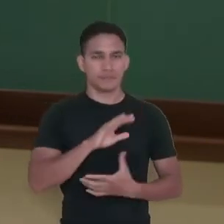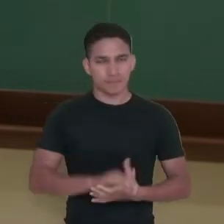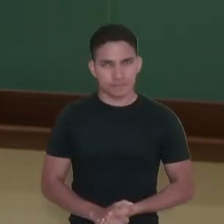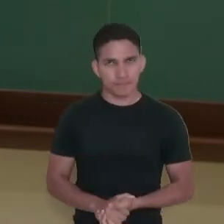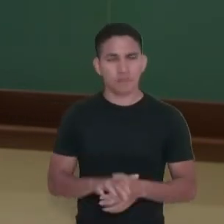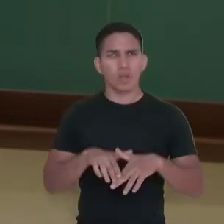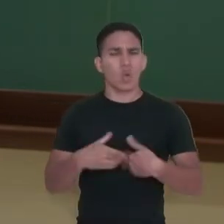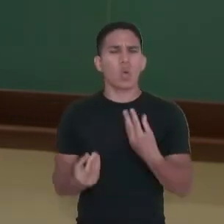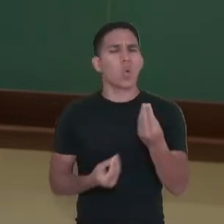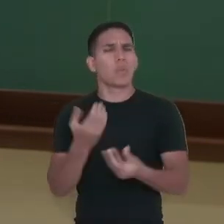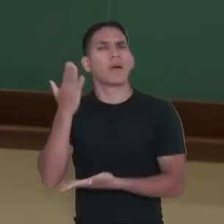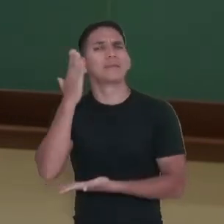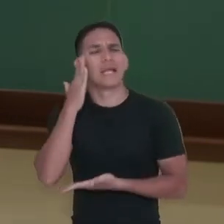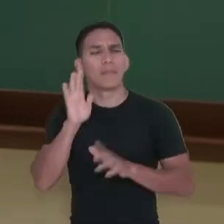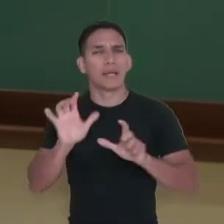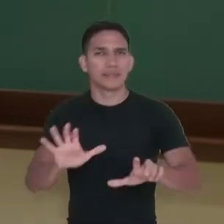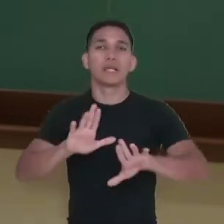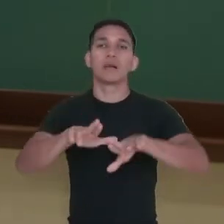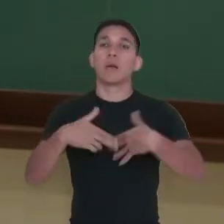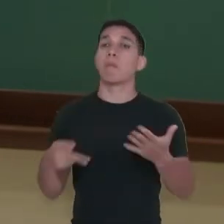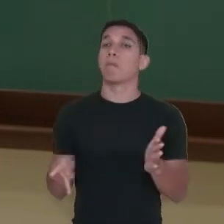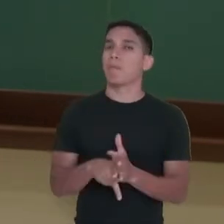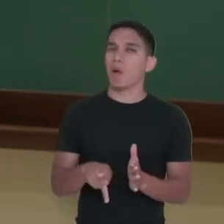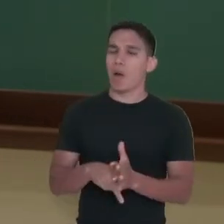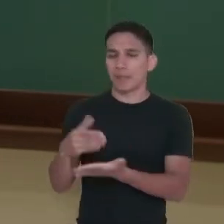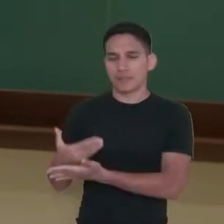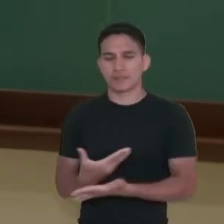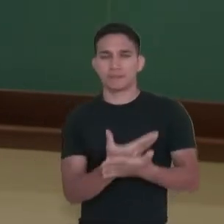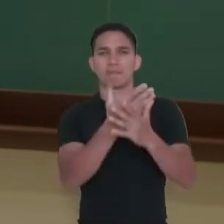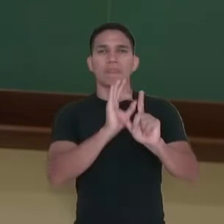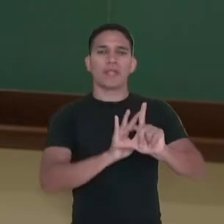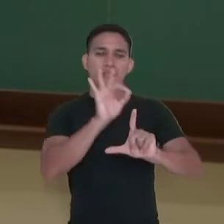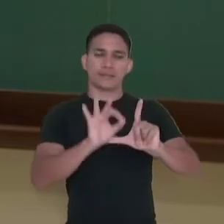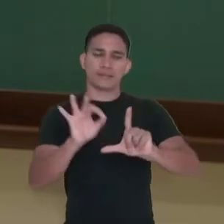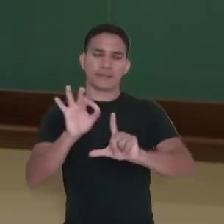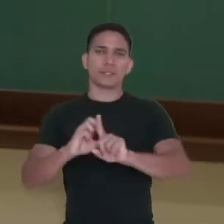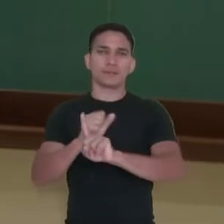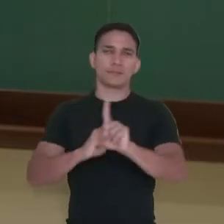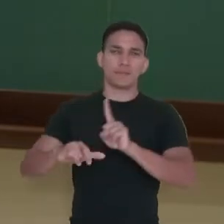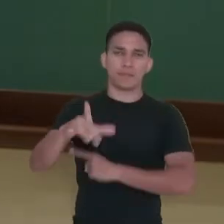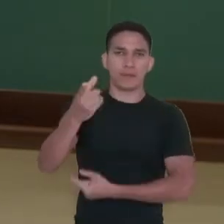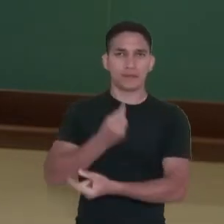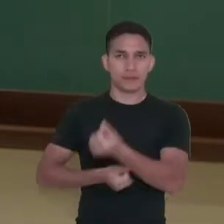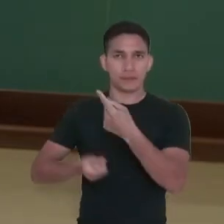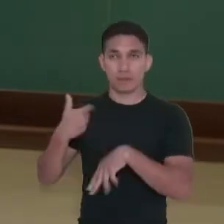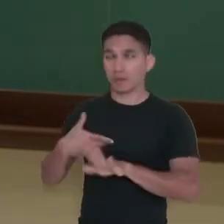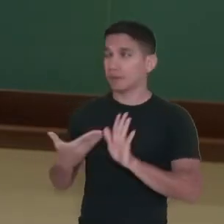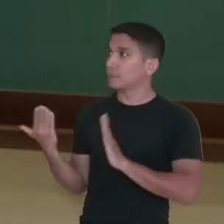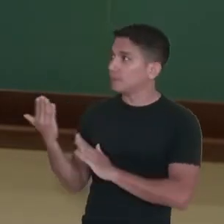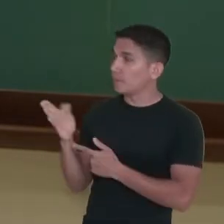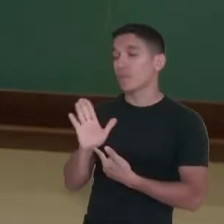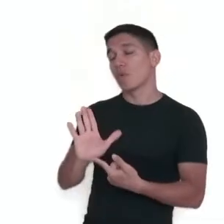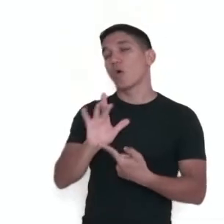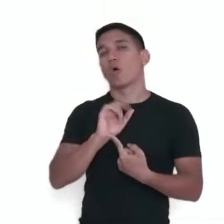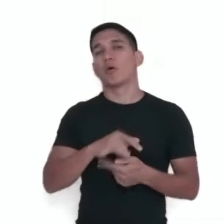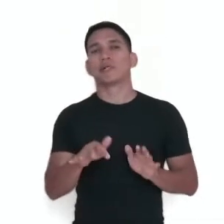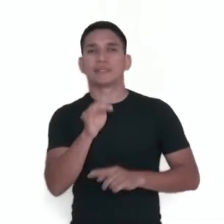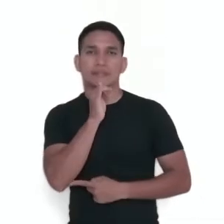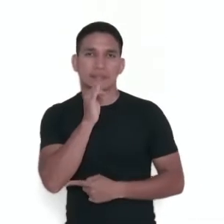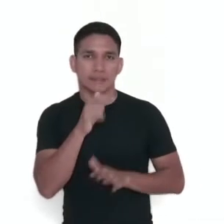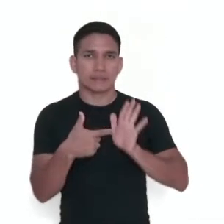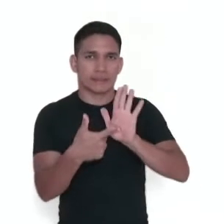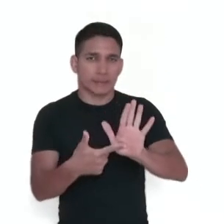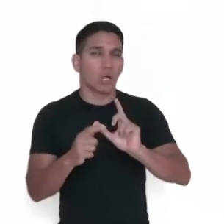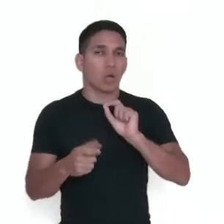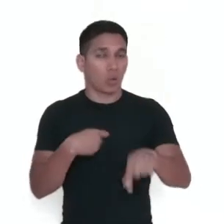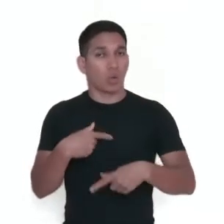Como é que eu vou saber isso? Através do estudo dos indicadores, certo? Aqui nós temos uma exemplificação disso. É possível a